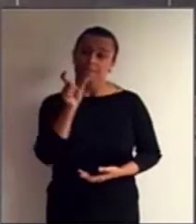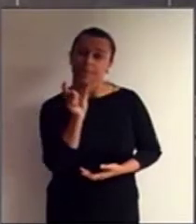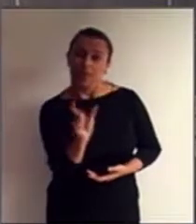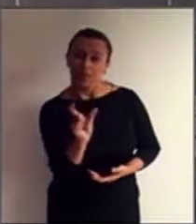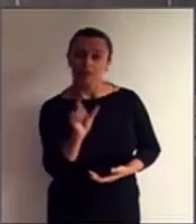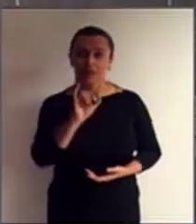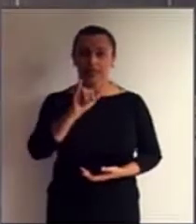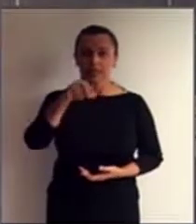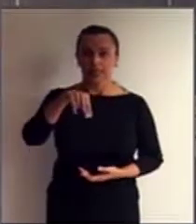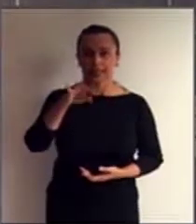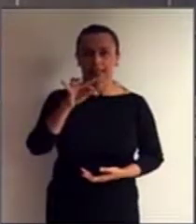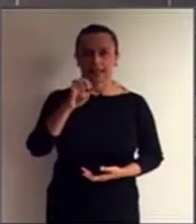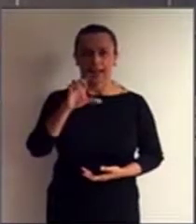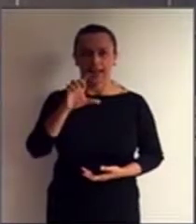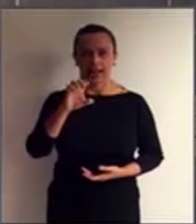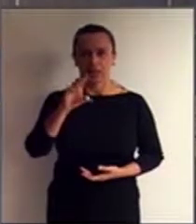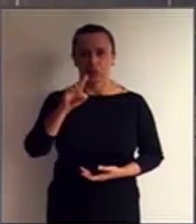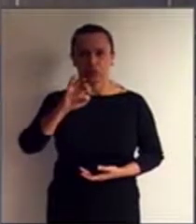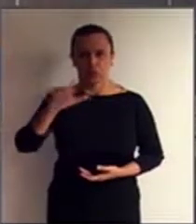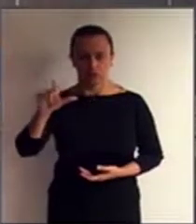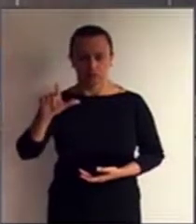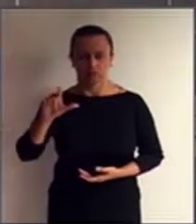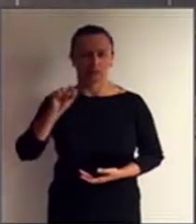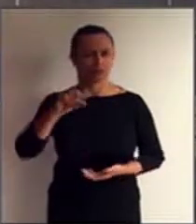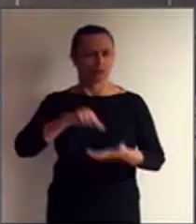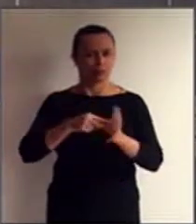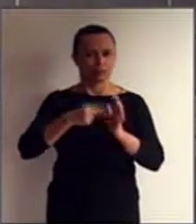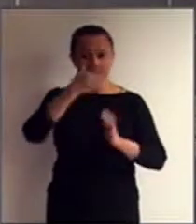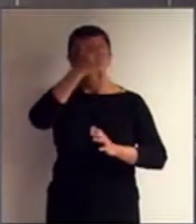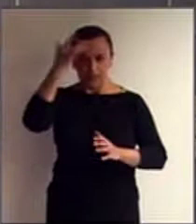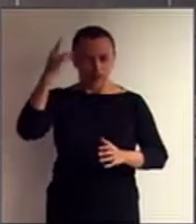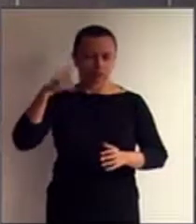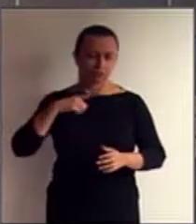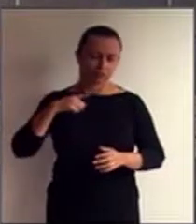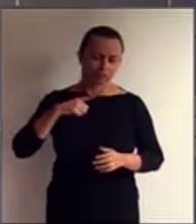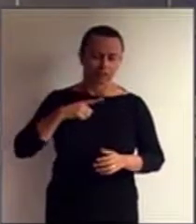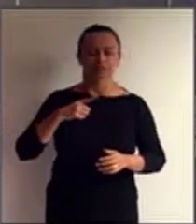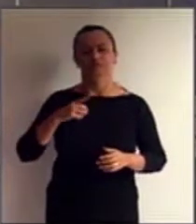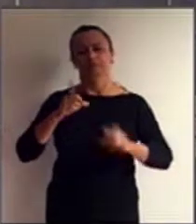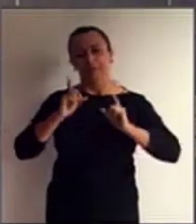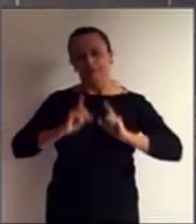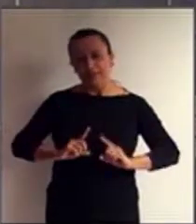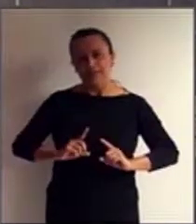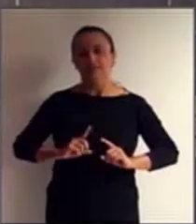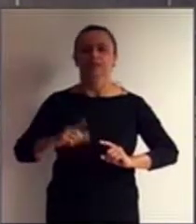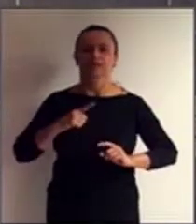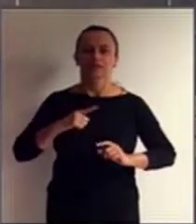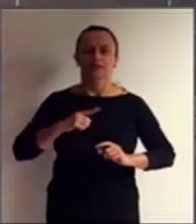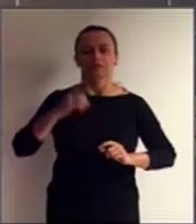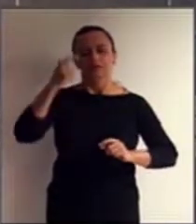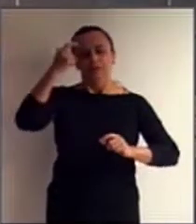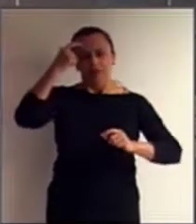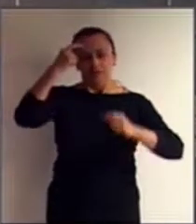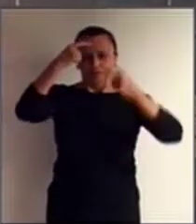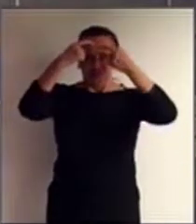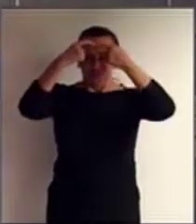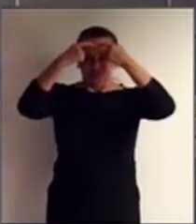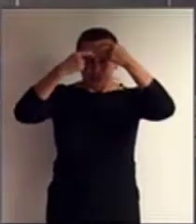para designar as pessoas com deficiência intelectual, as pessoas com déficit cognitivo.